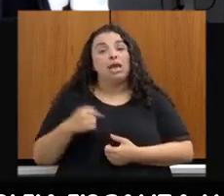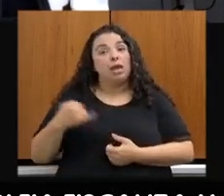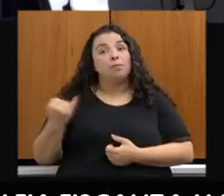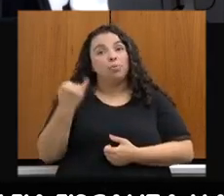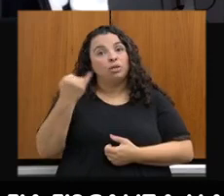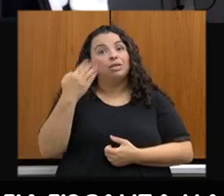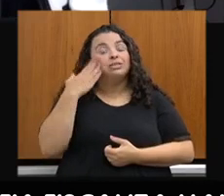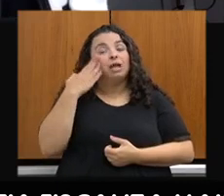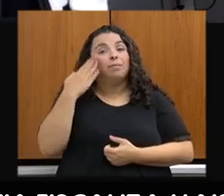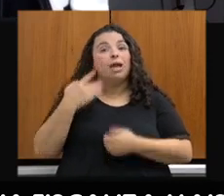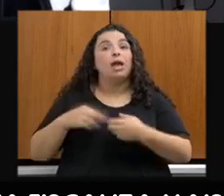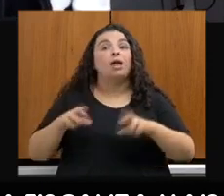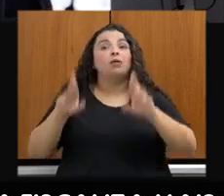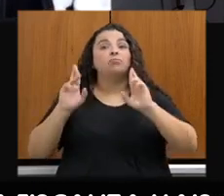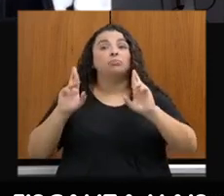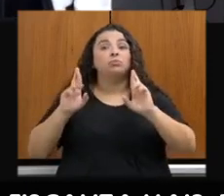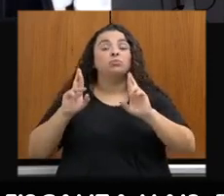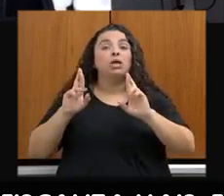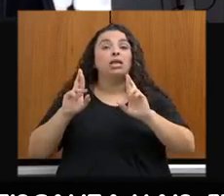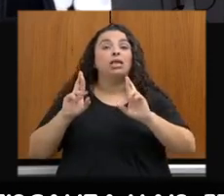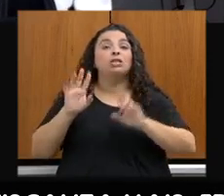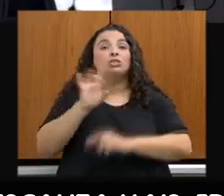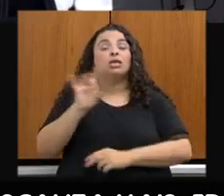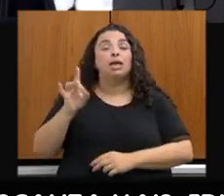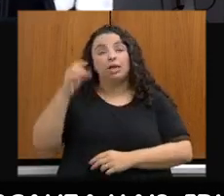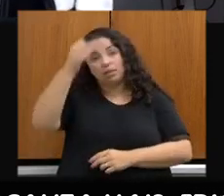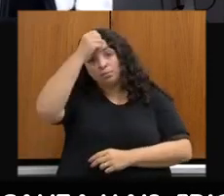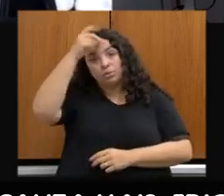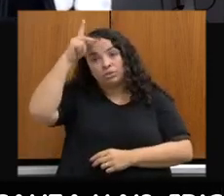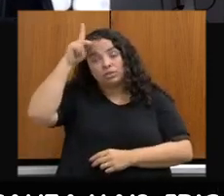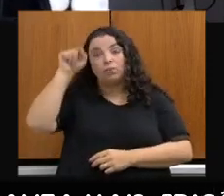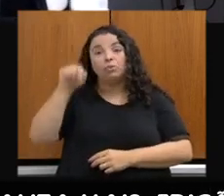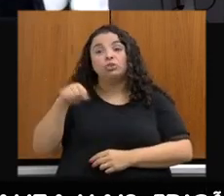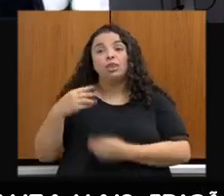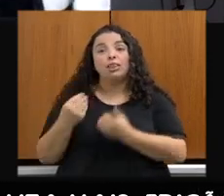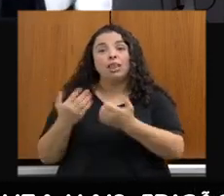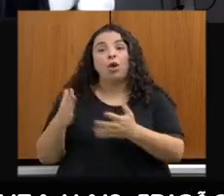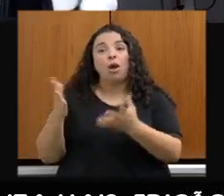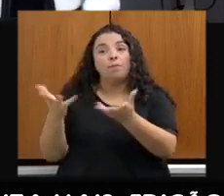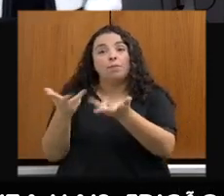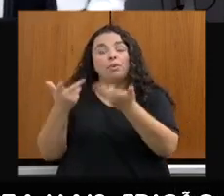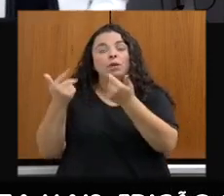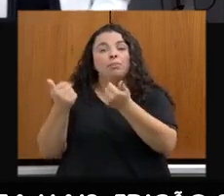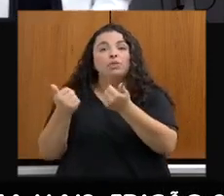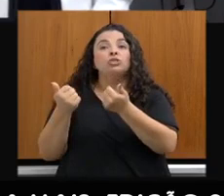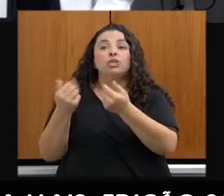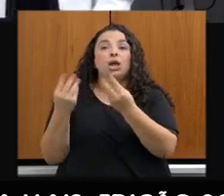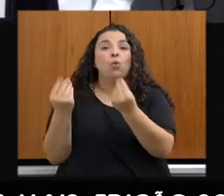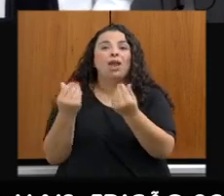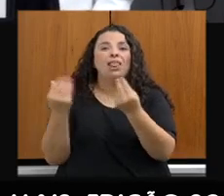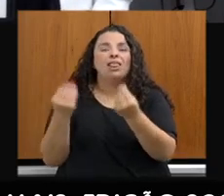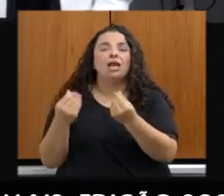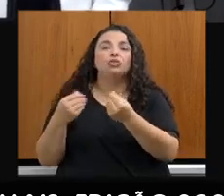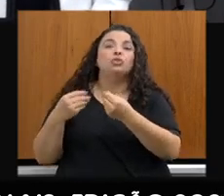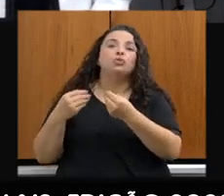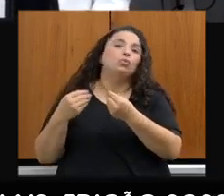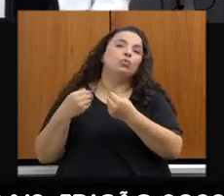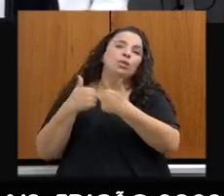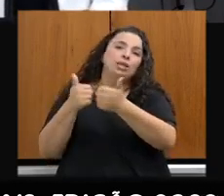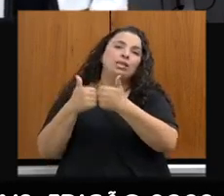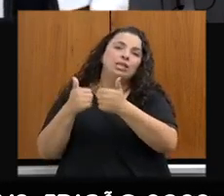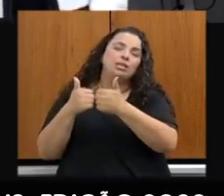de transporte público, de aprimoramento do transporte no Estado e no Brasil. Então, queria aqui destacar a importância também